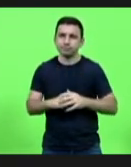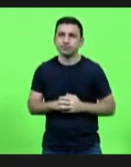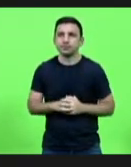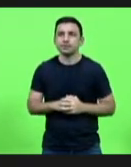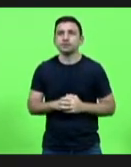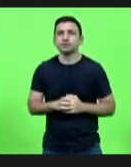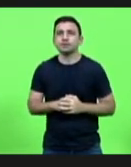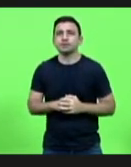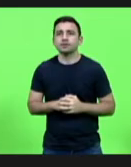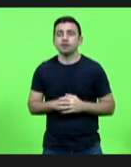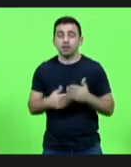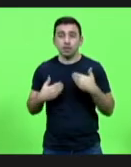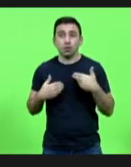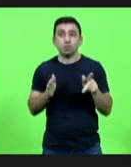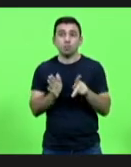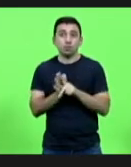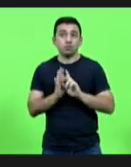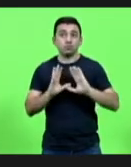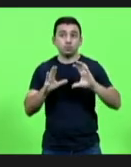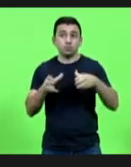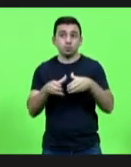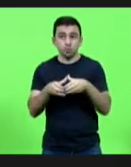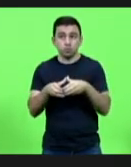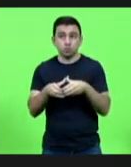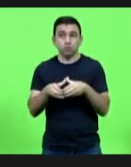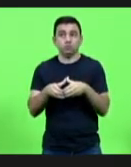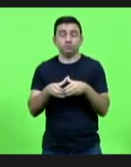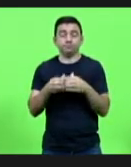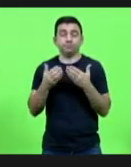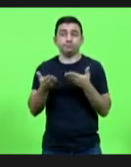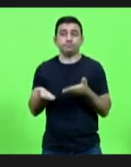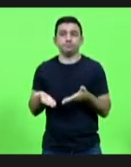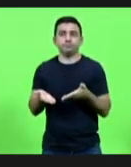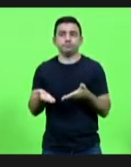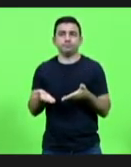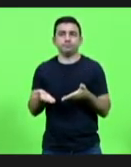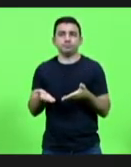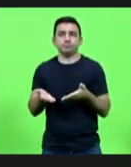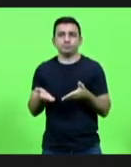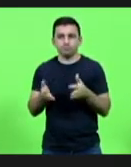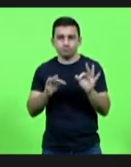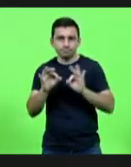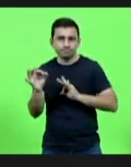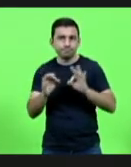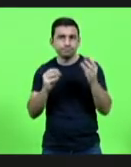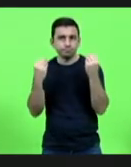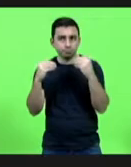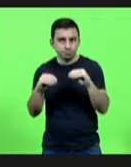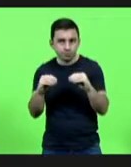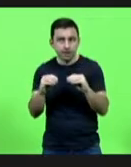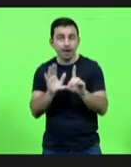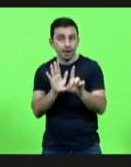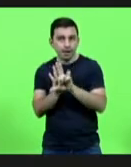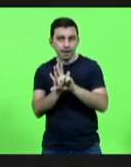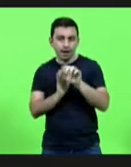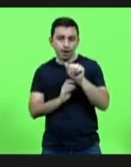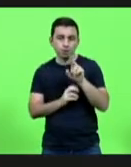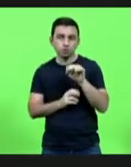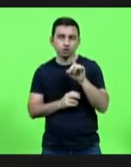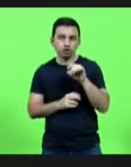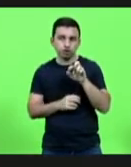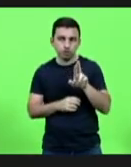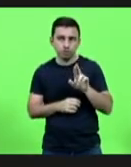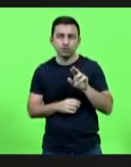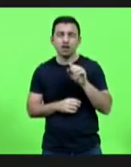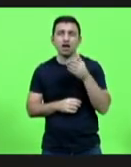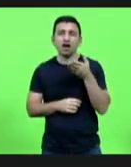Eu faço parte da equipe que fez a implementação da Lei Aldir Blanc no ano passado e que está